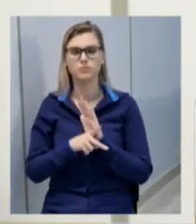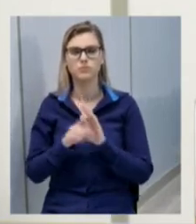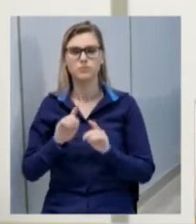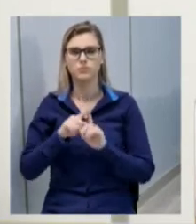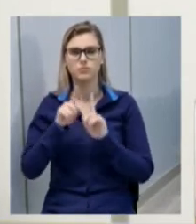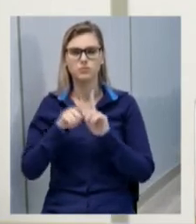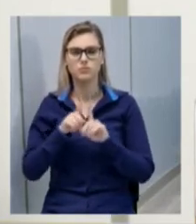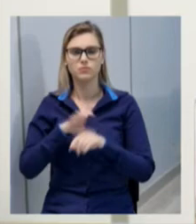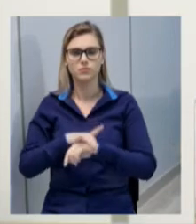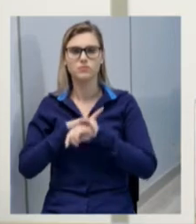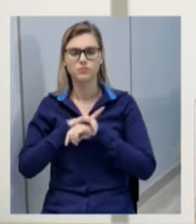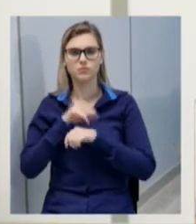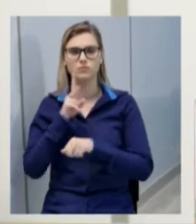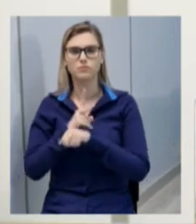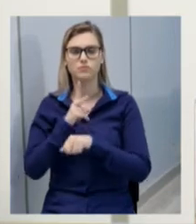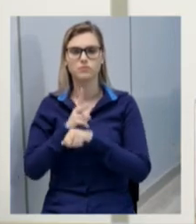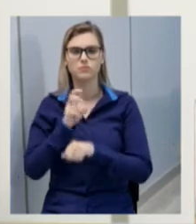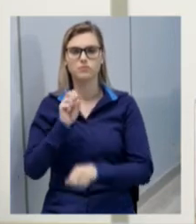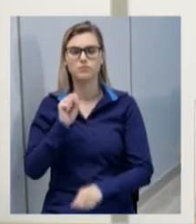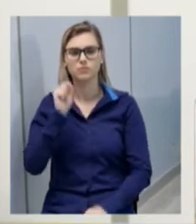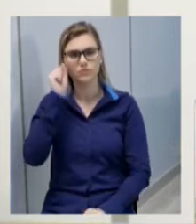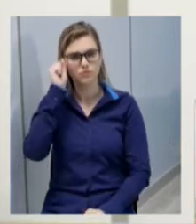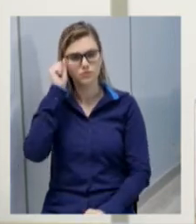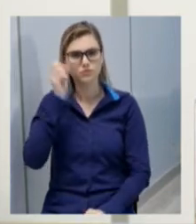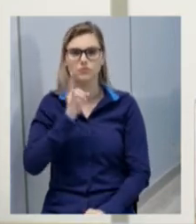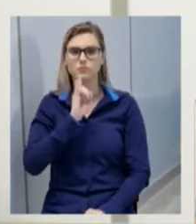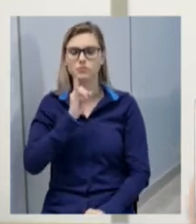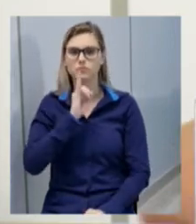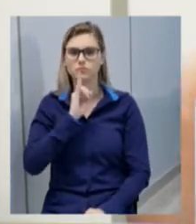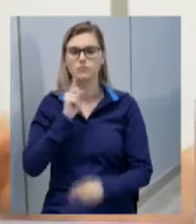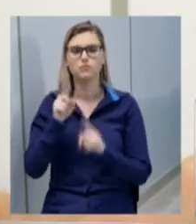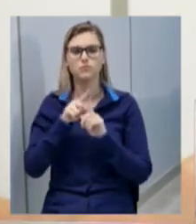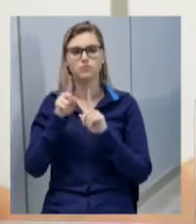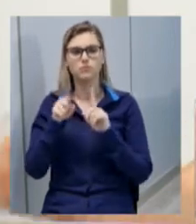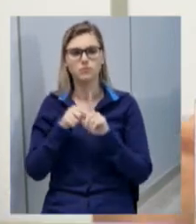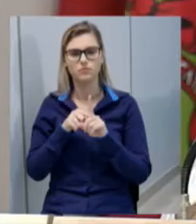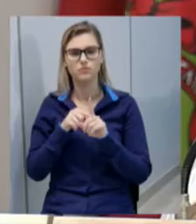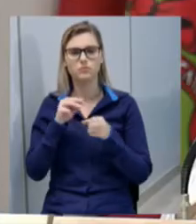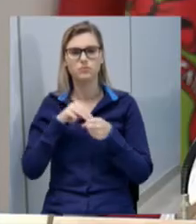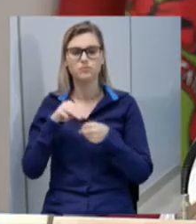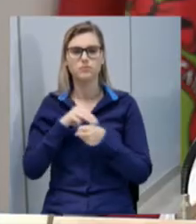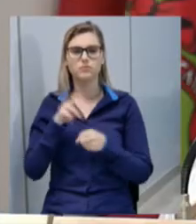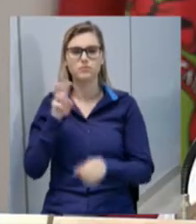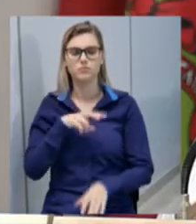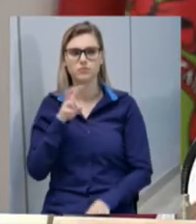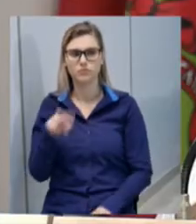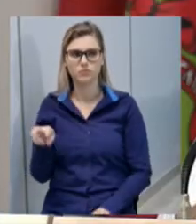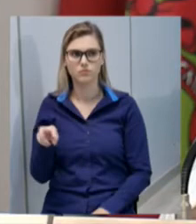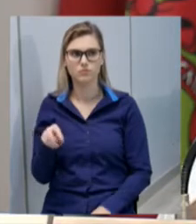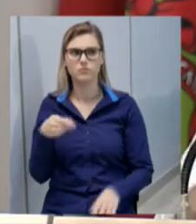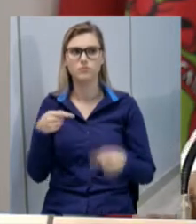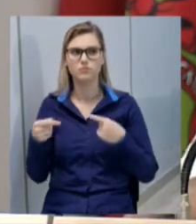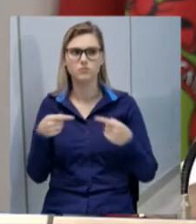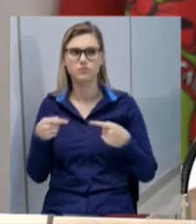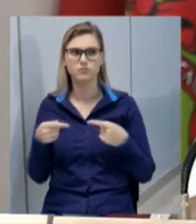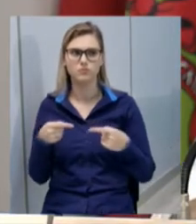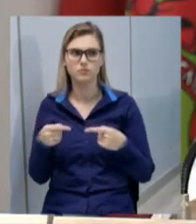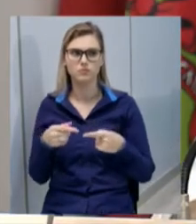segura de prevenção a síndrome alcoólica fetal no município de Anxerê o projeto está em discussão